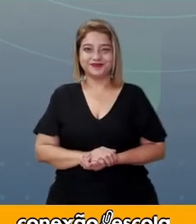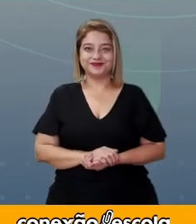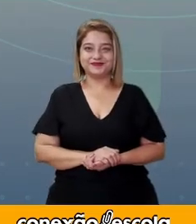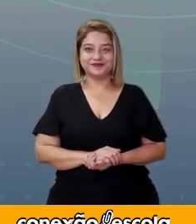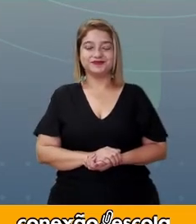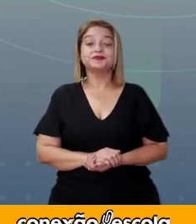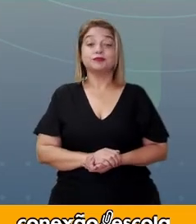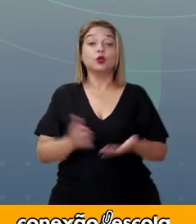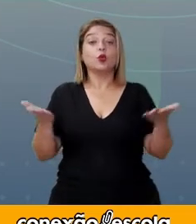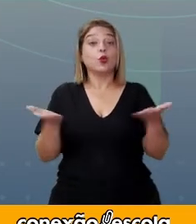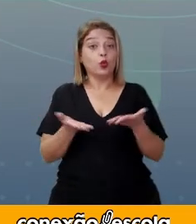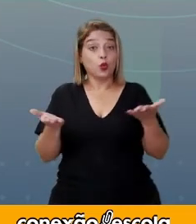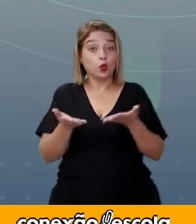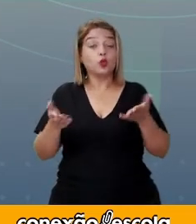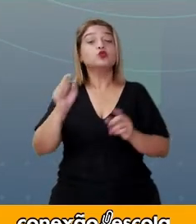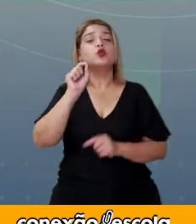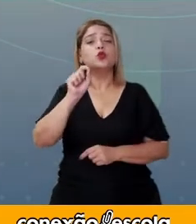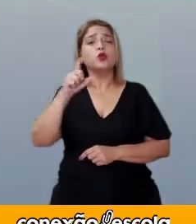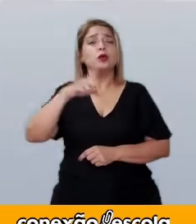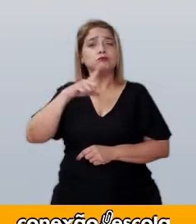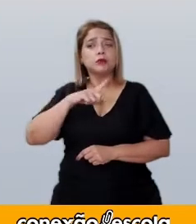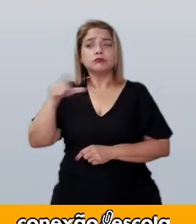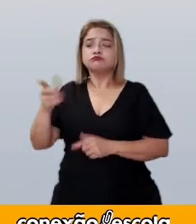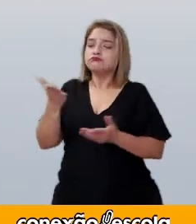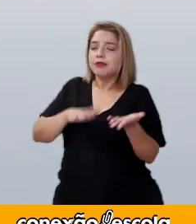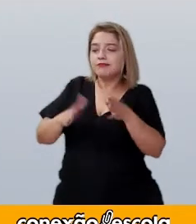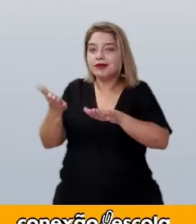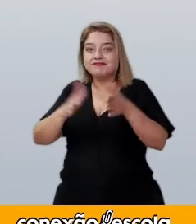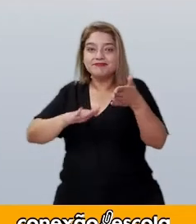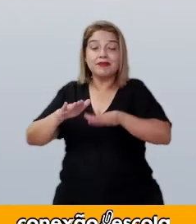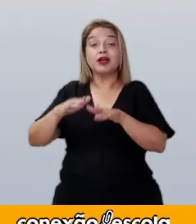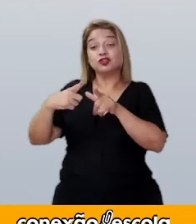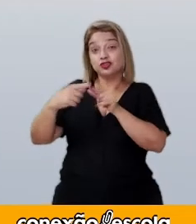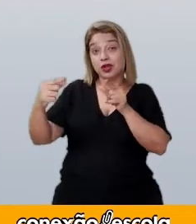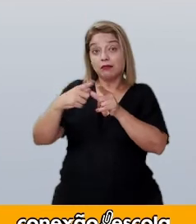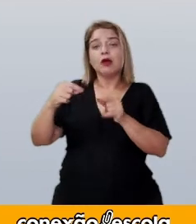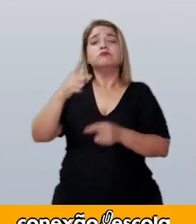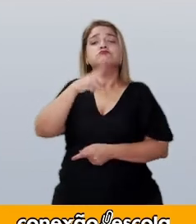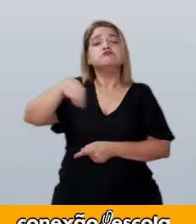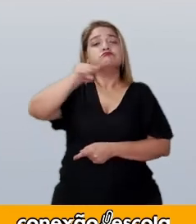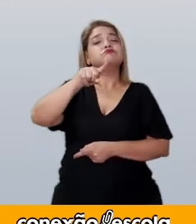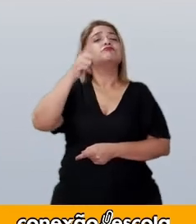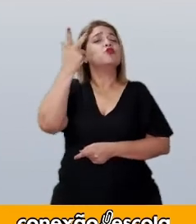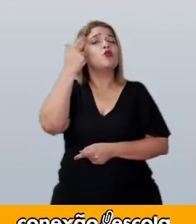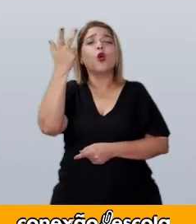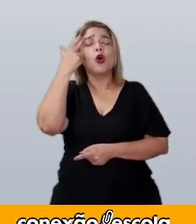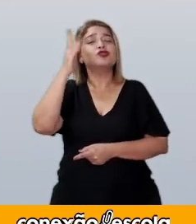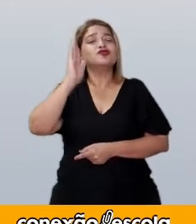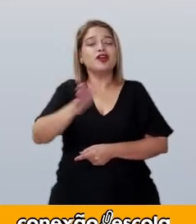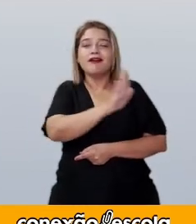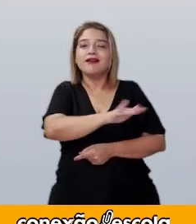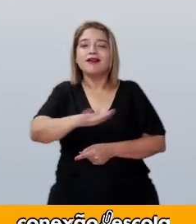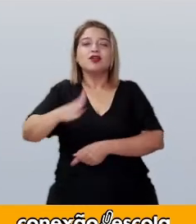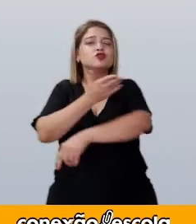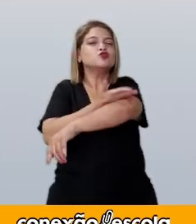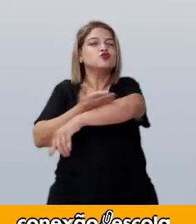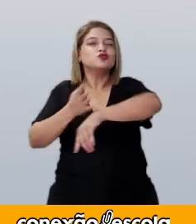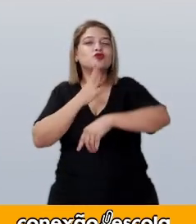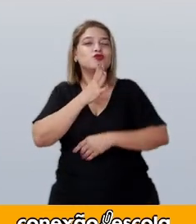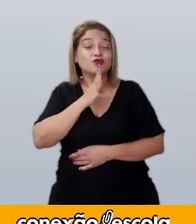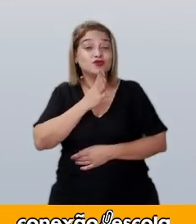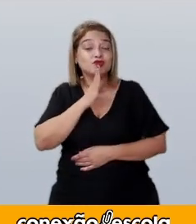Hoje em dia, o origami é muito comum entre as crianças, pois em